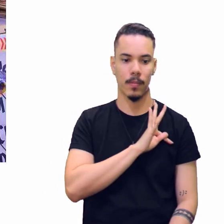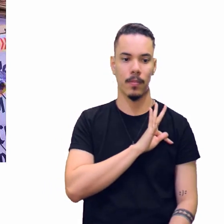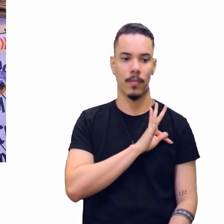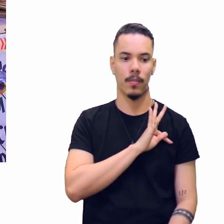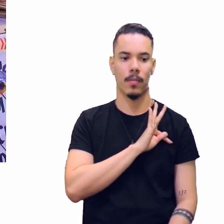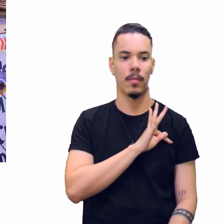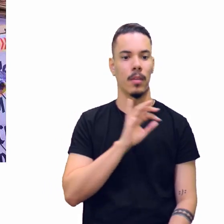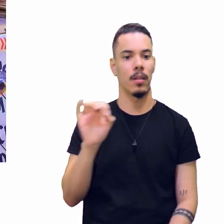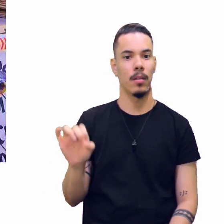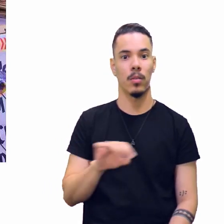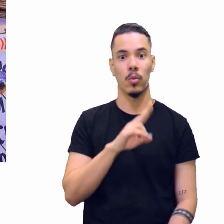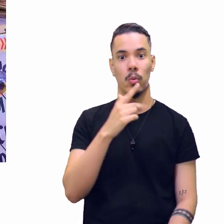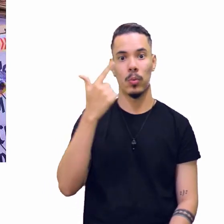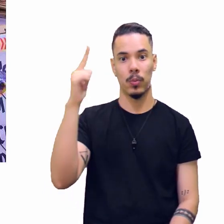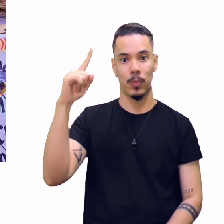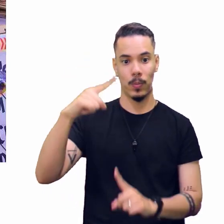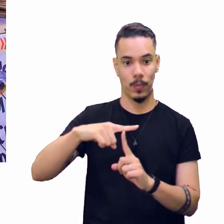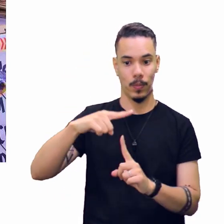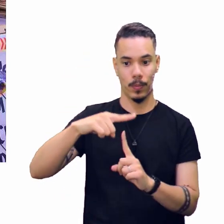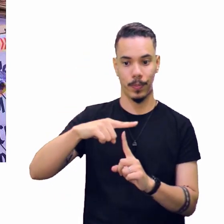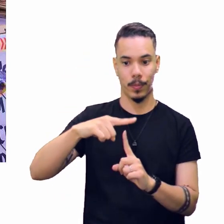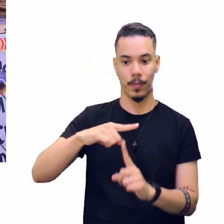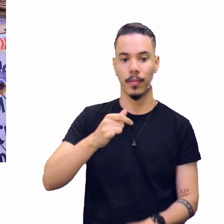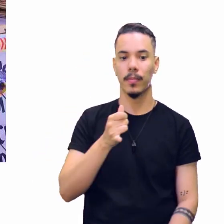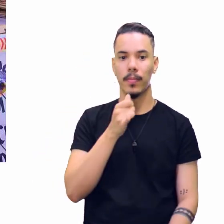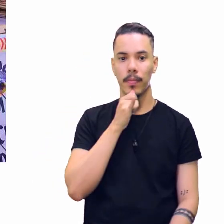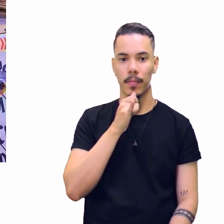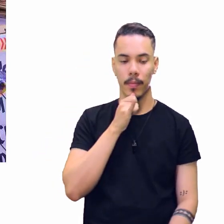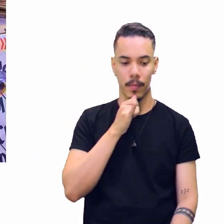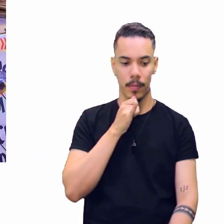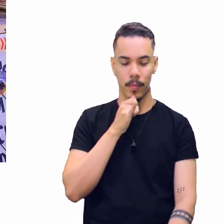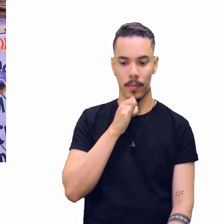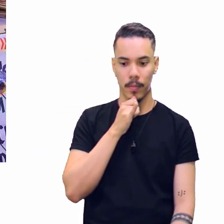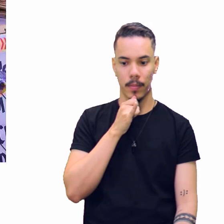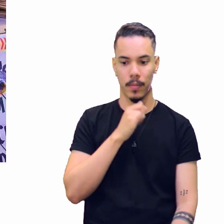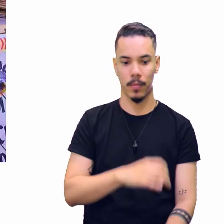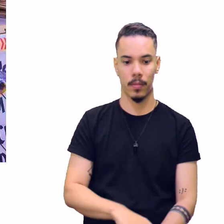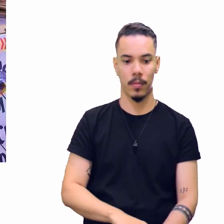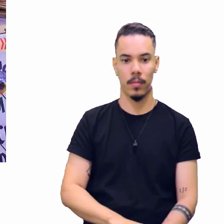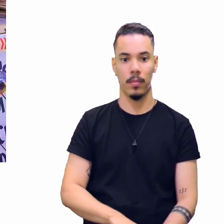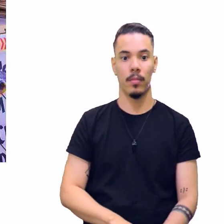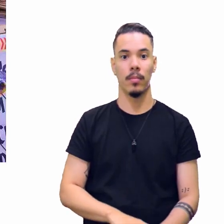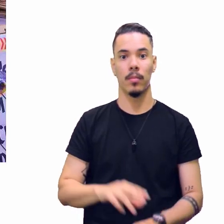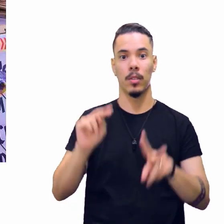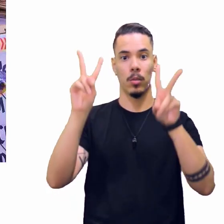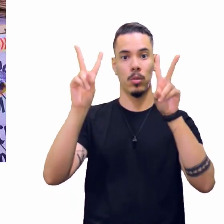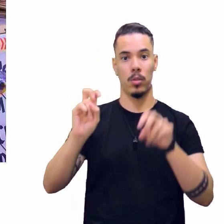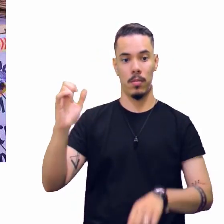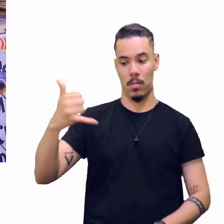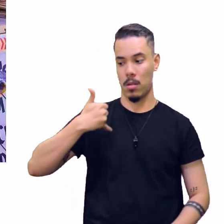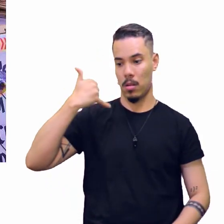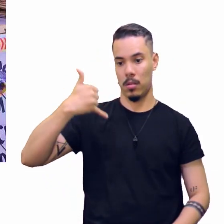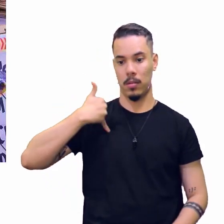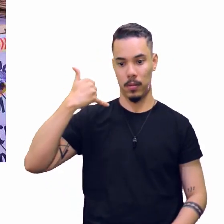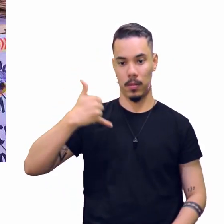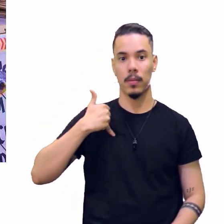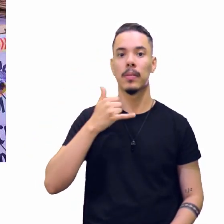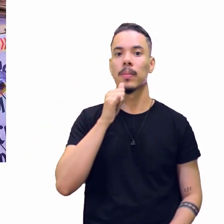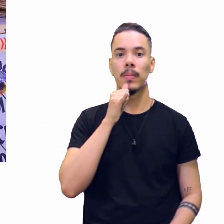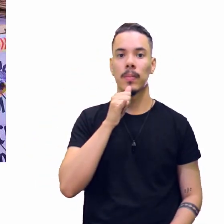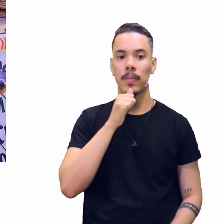Outro tipo de reportagem, se for relacionada à faixa etária, por exemplo, TIM,